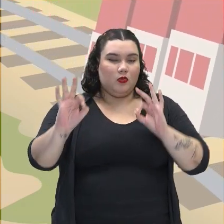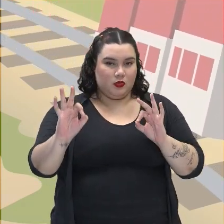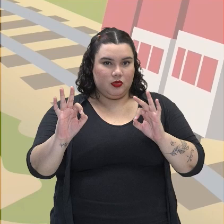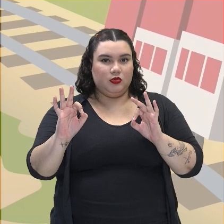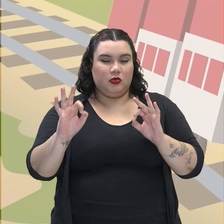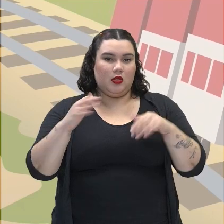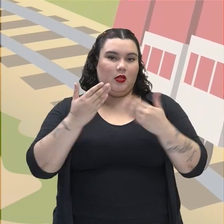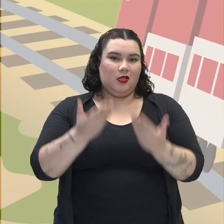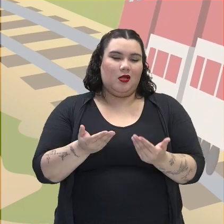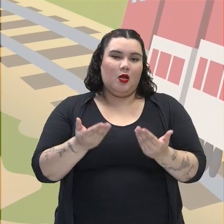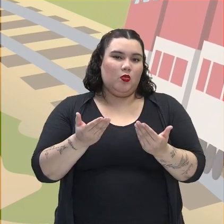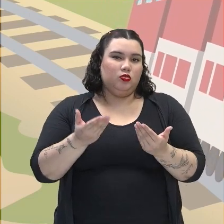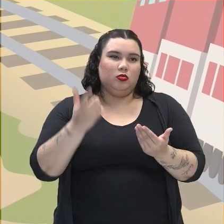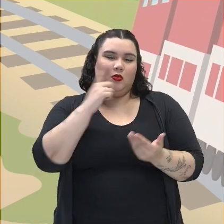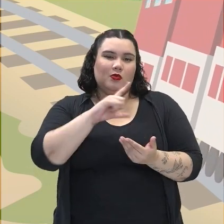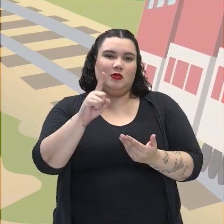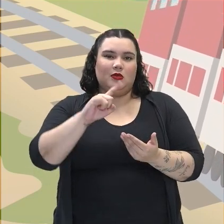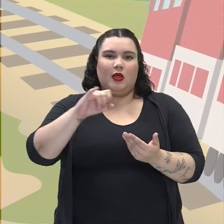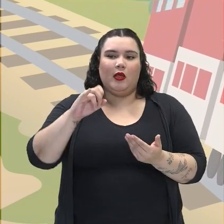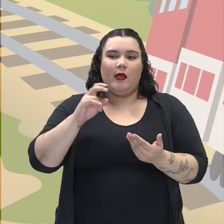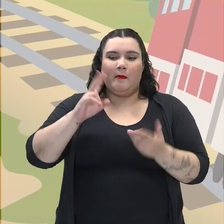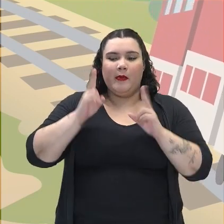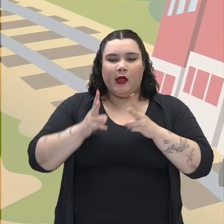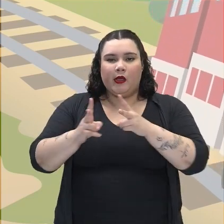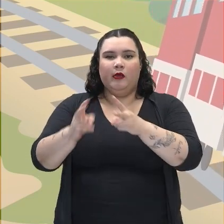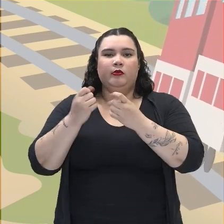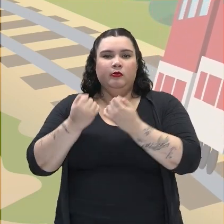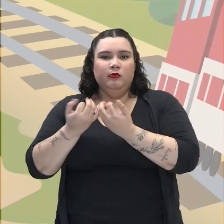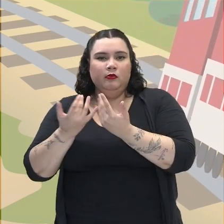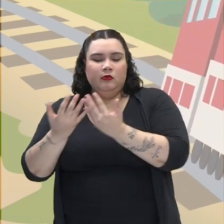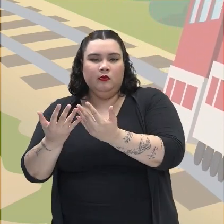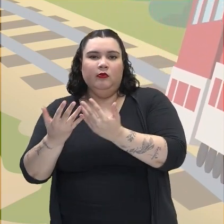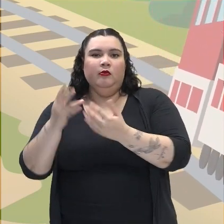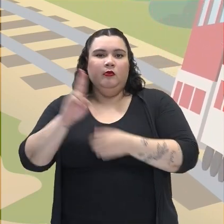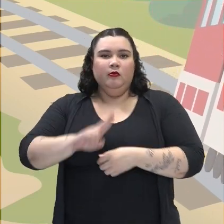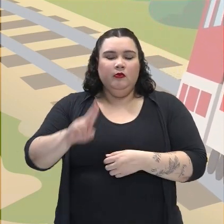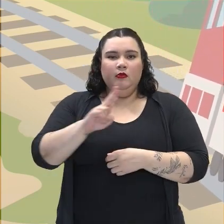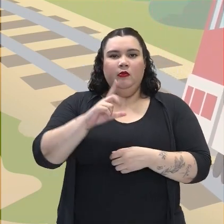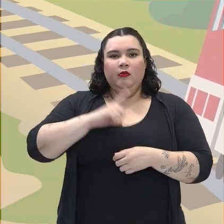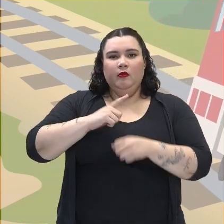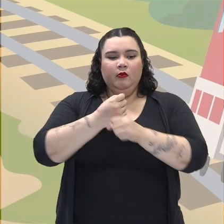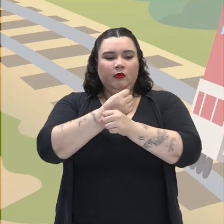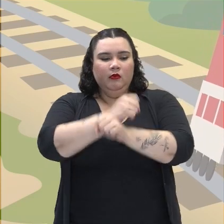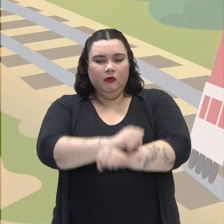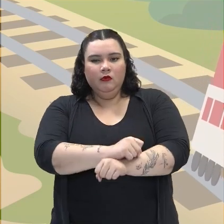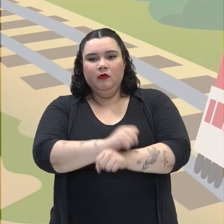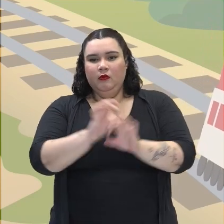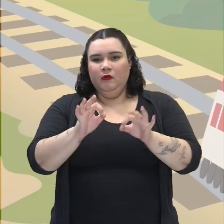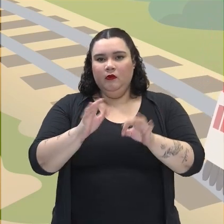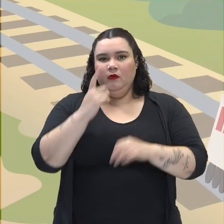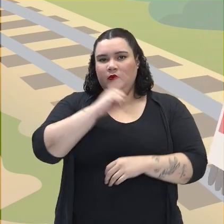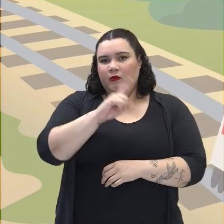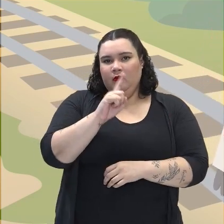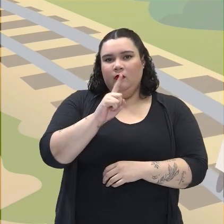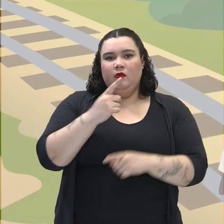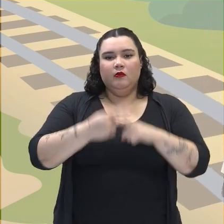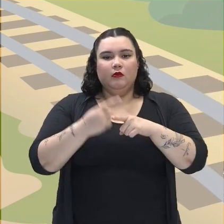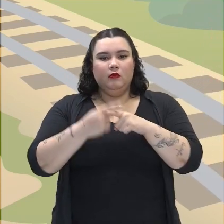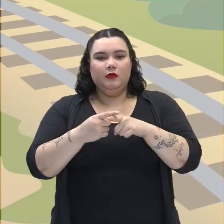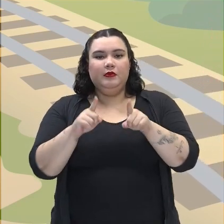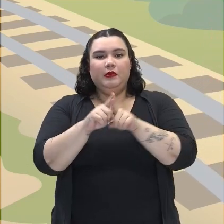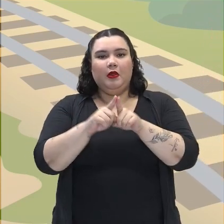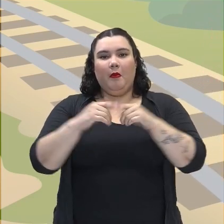não era viável se manter essa produção sendo transportada nos lombos dos jumentos ou nas costas dos escravos. Por quê? Isso